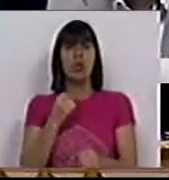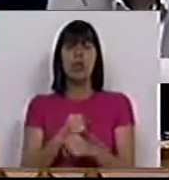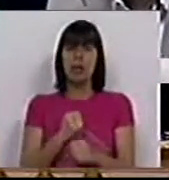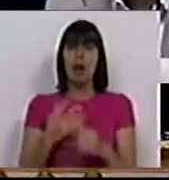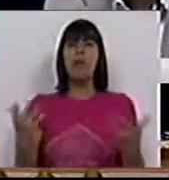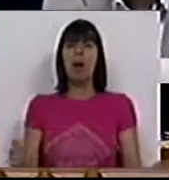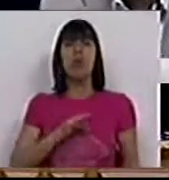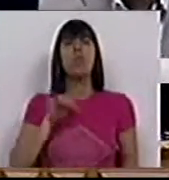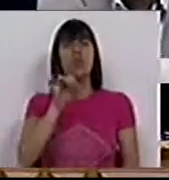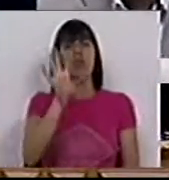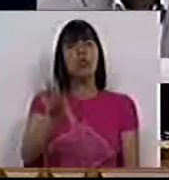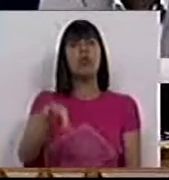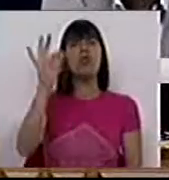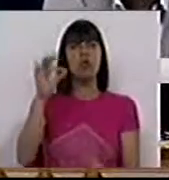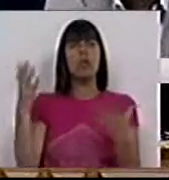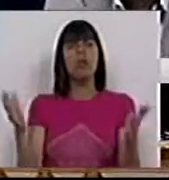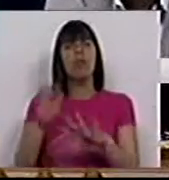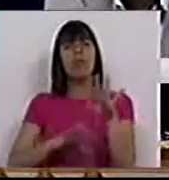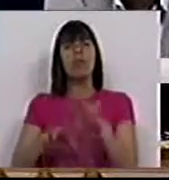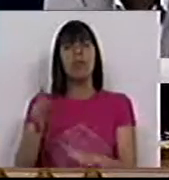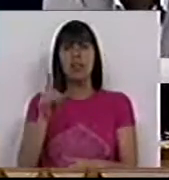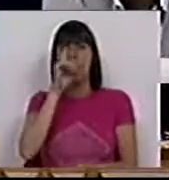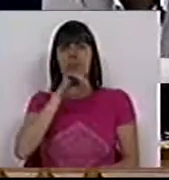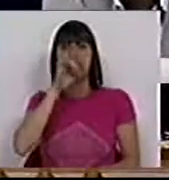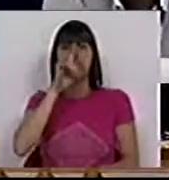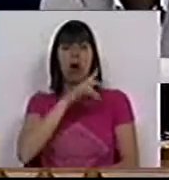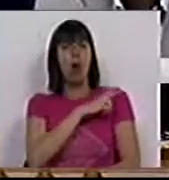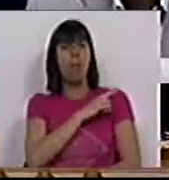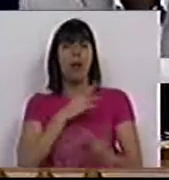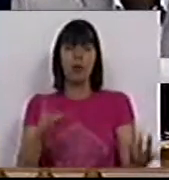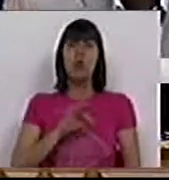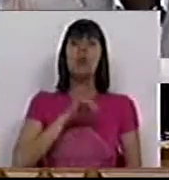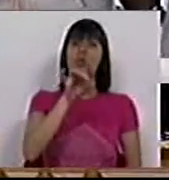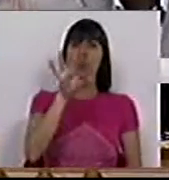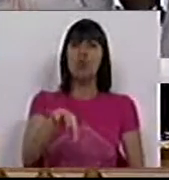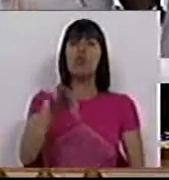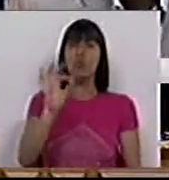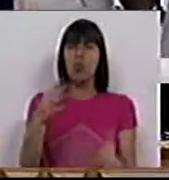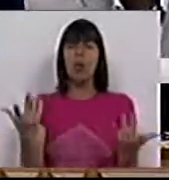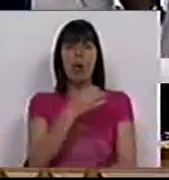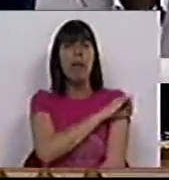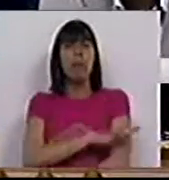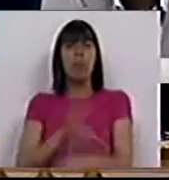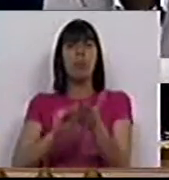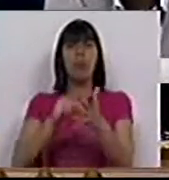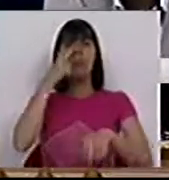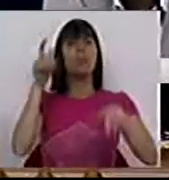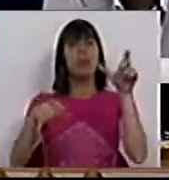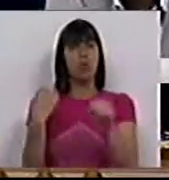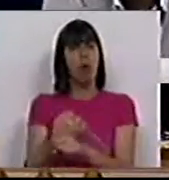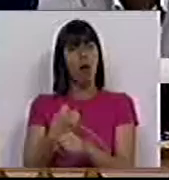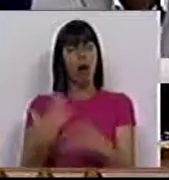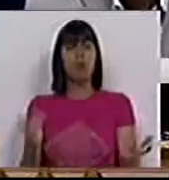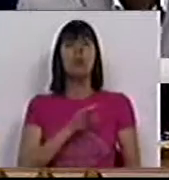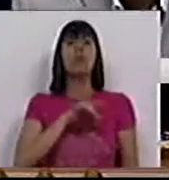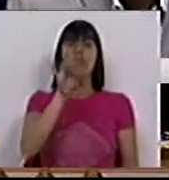laborais. O Sr. escolheu fazer o frete ao patronato. O Sr. escolheu o empobrecimento dos trabalhadores.